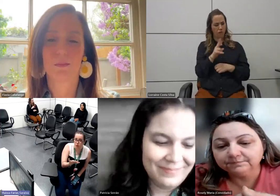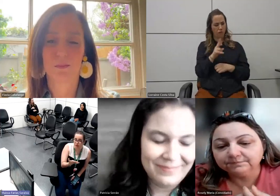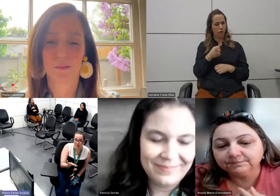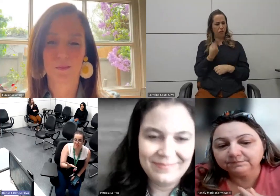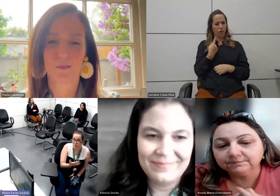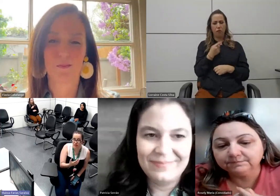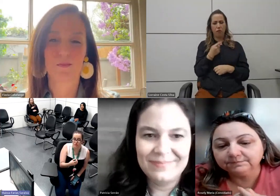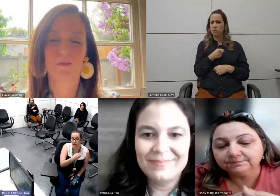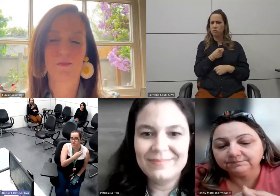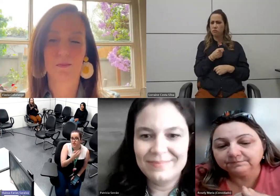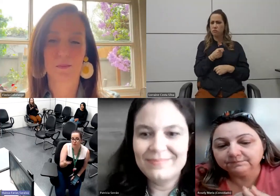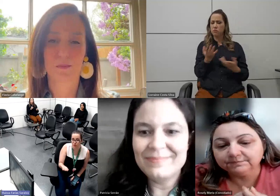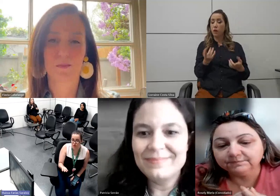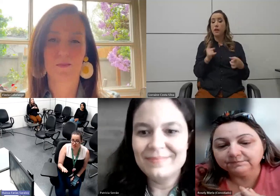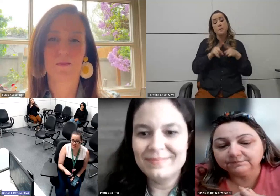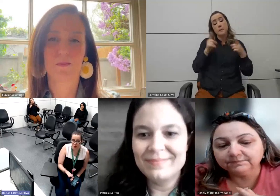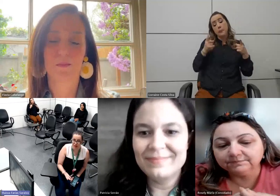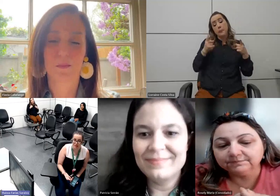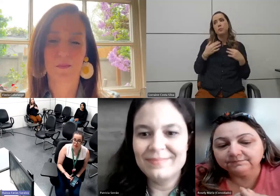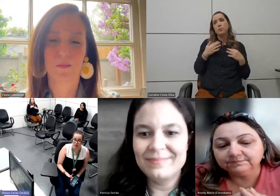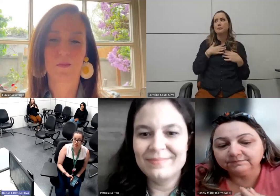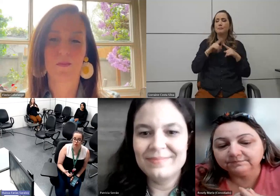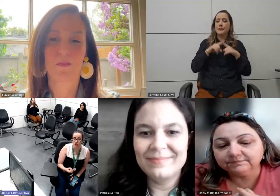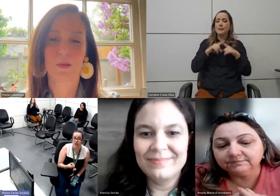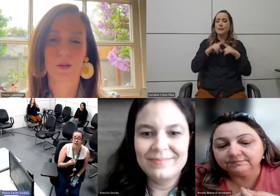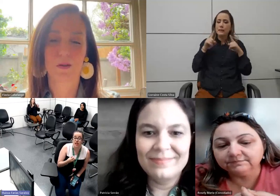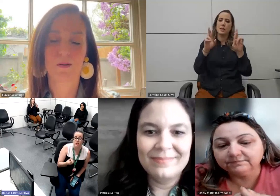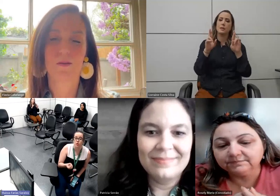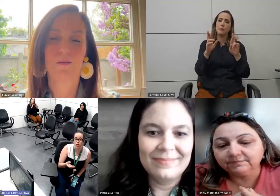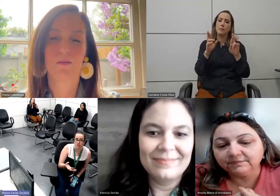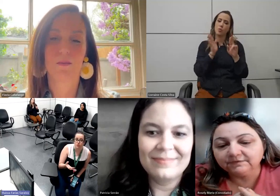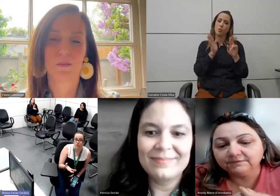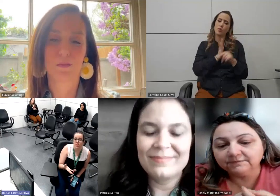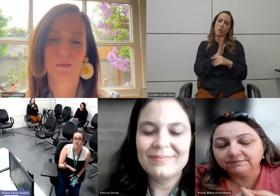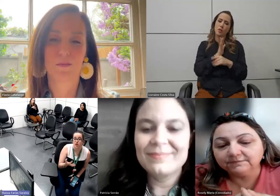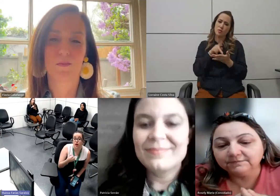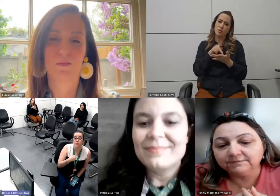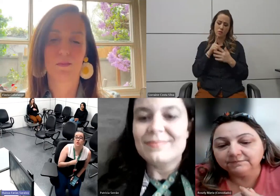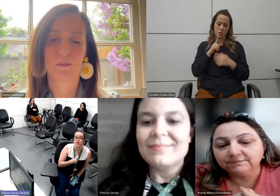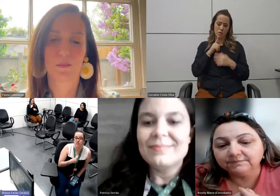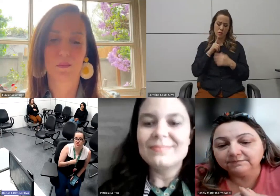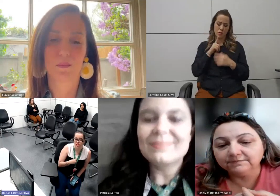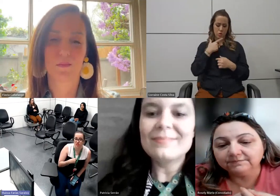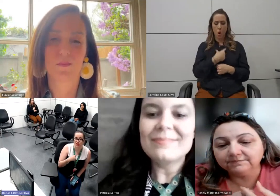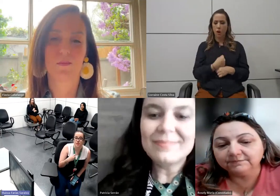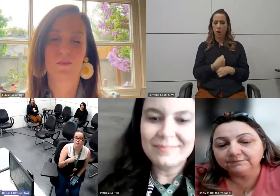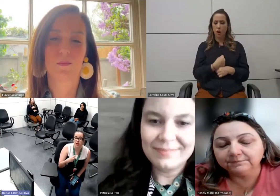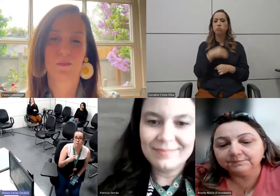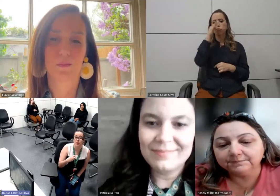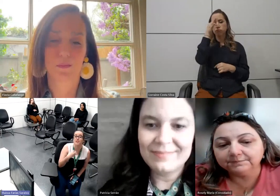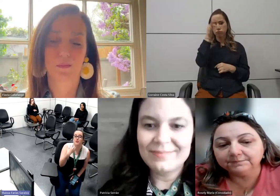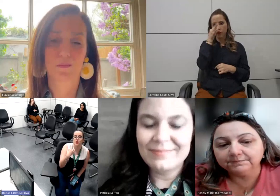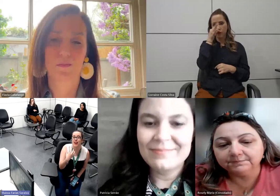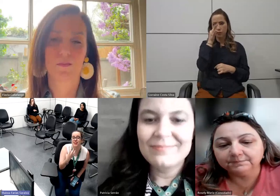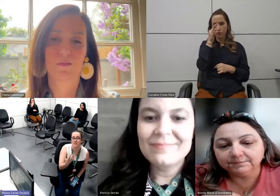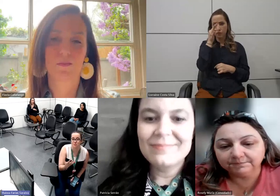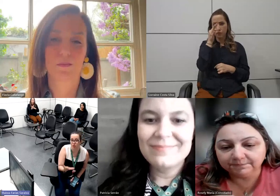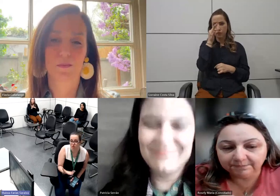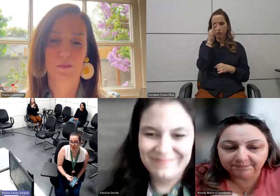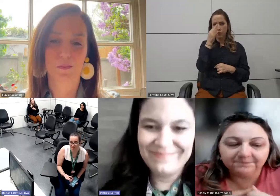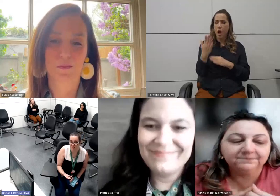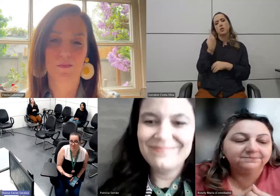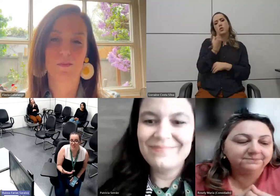coração, assim como a Patrícia também espera, eu que todos vocês estão participando aqui hoje, que o colar do girassol ajude a gente a receber menos